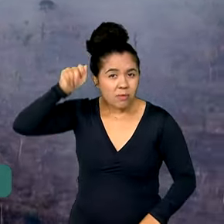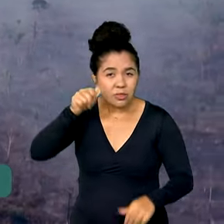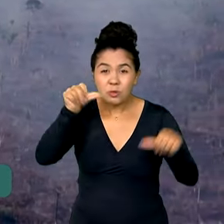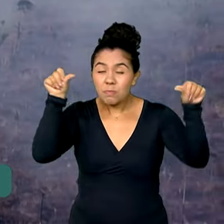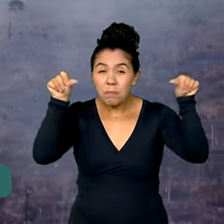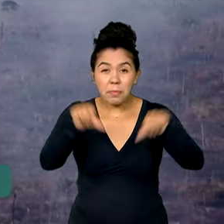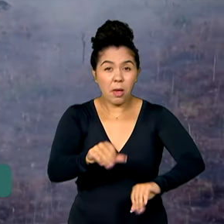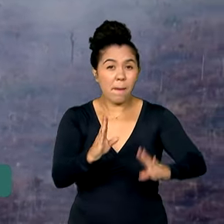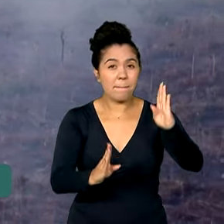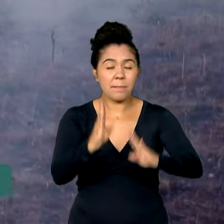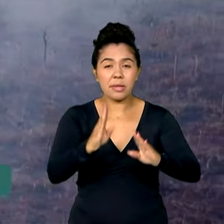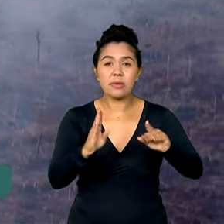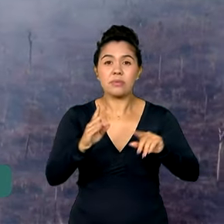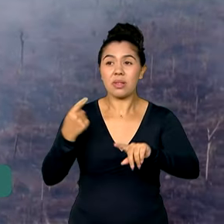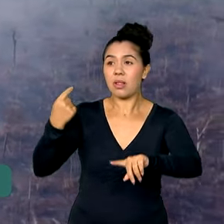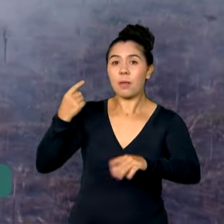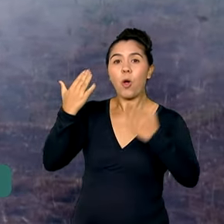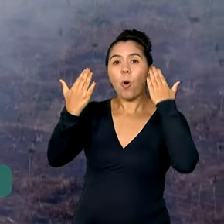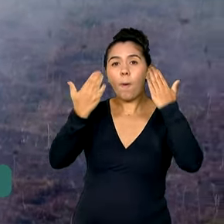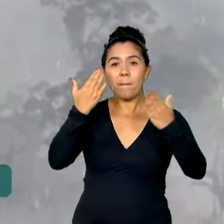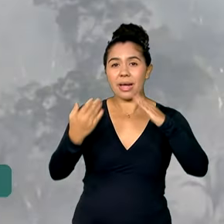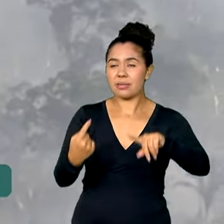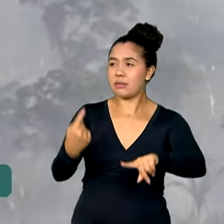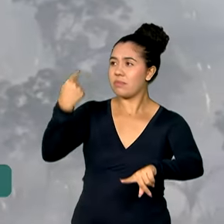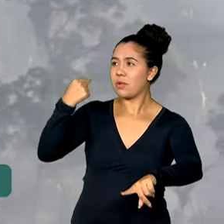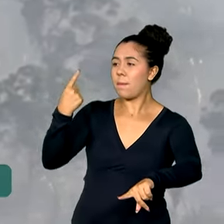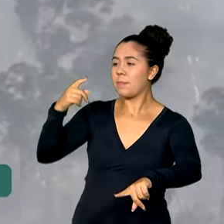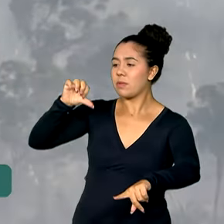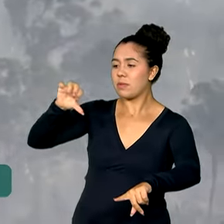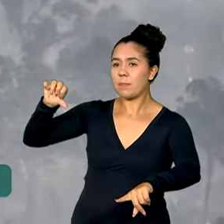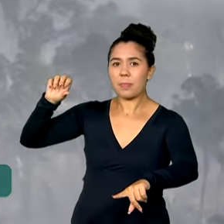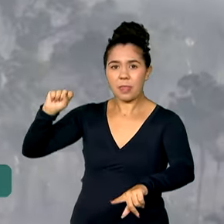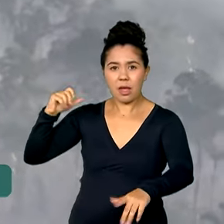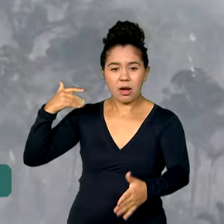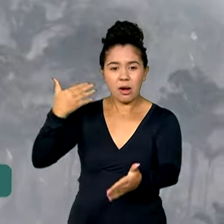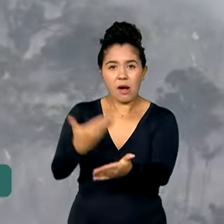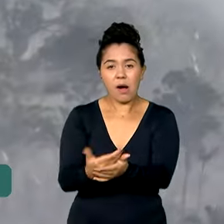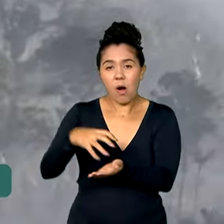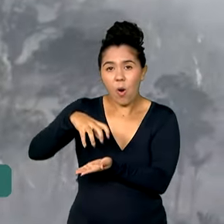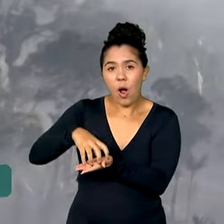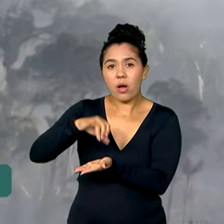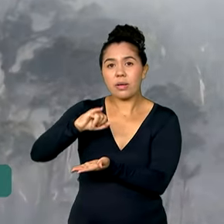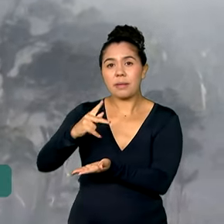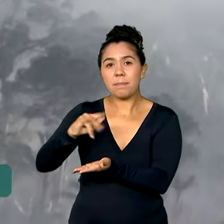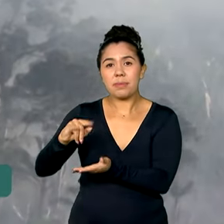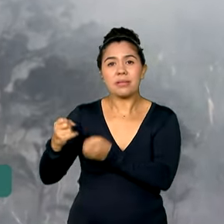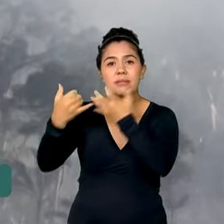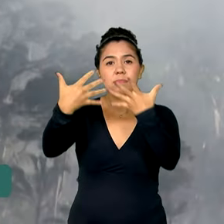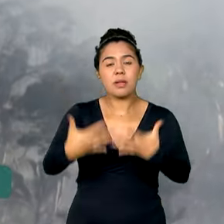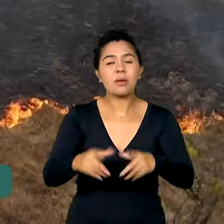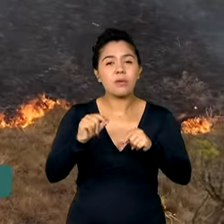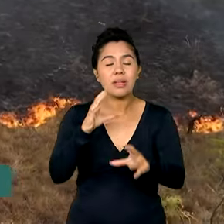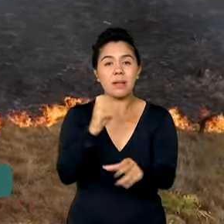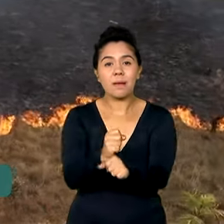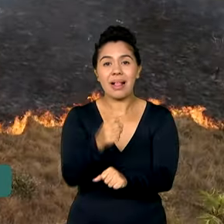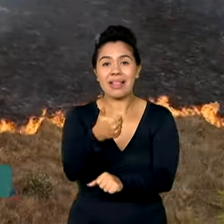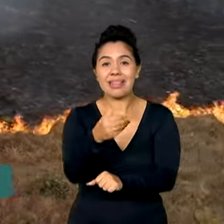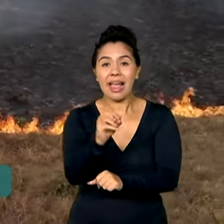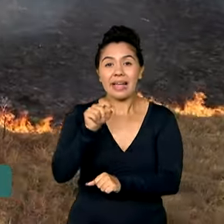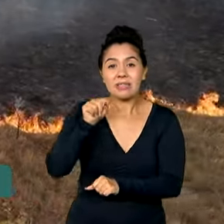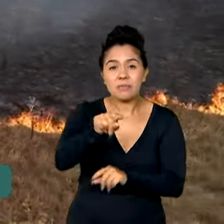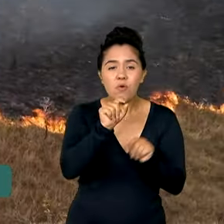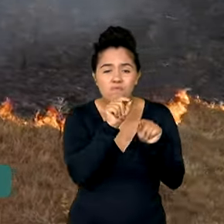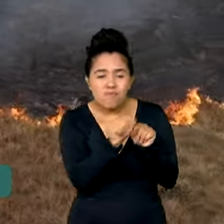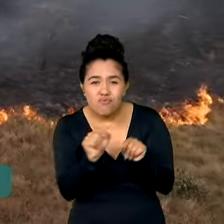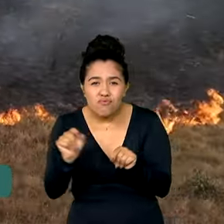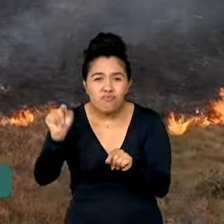1998. Segundo o INPE, foram mais de 10 mil focos de incêndios na região. E essa semana,